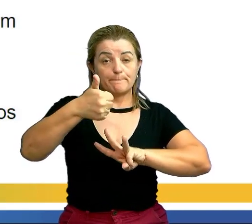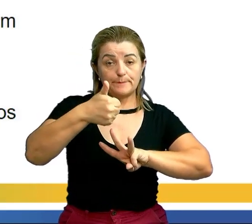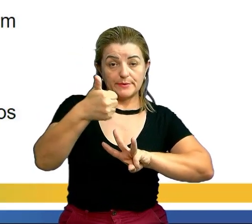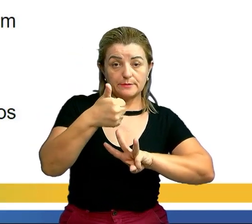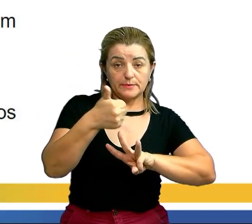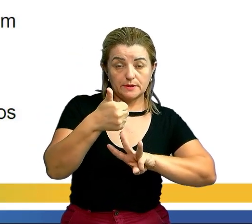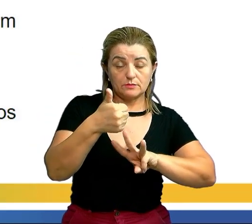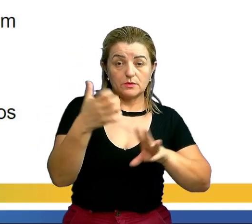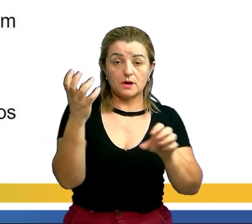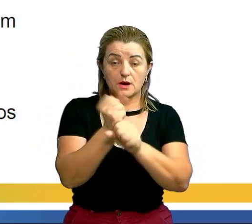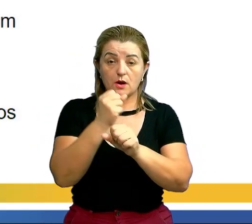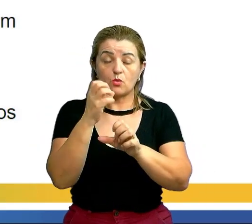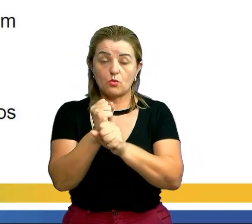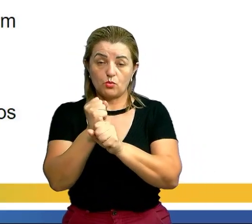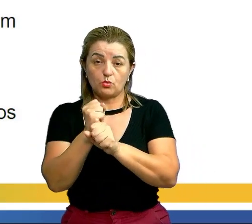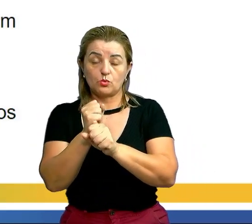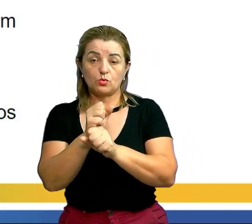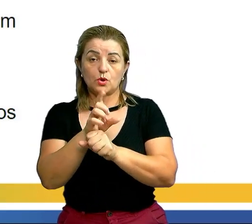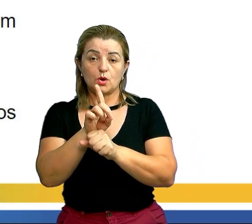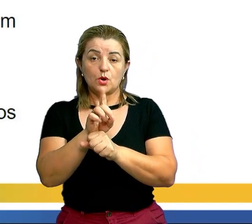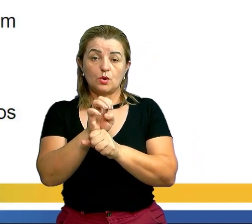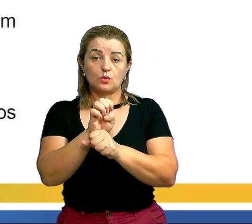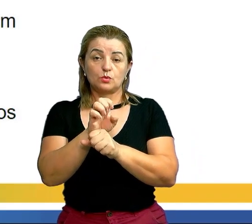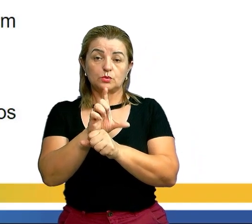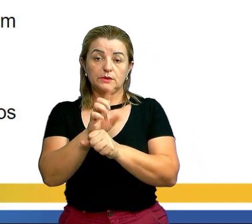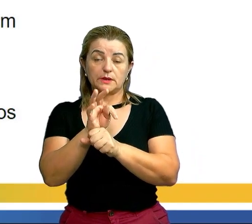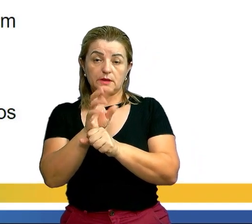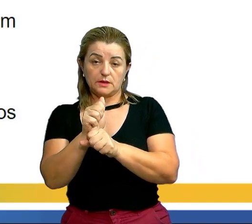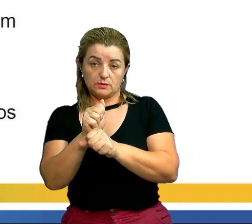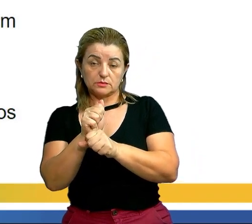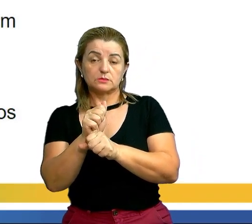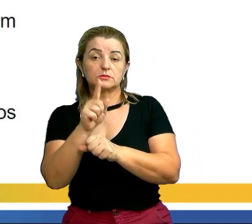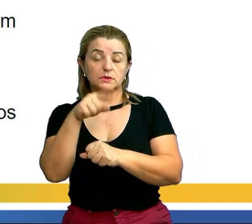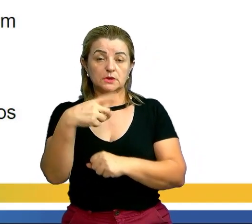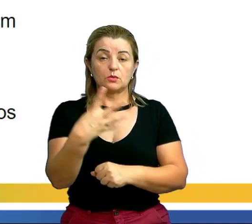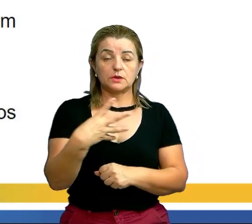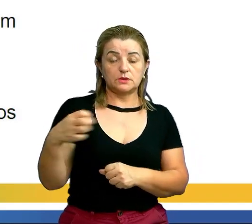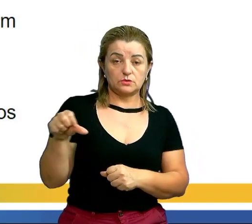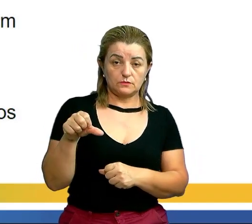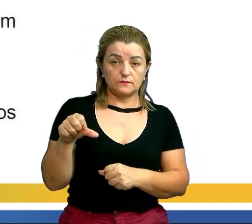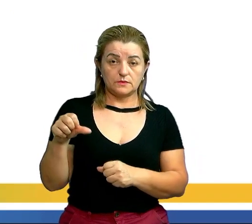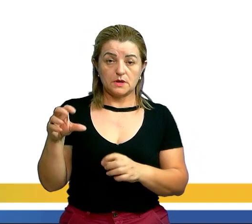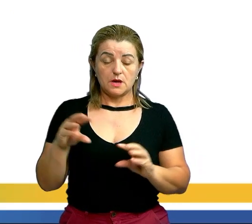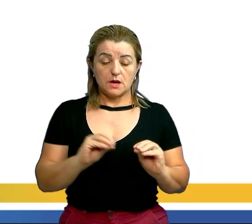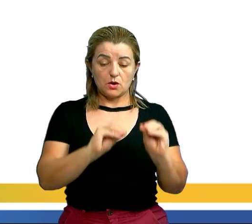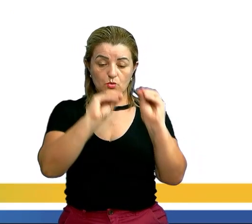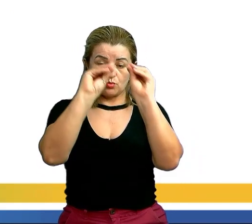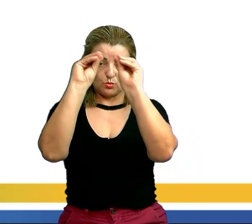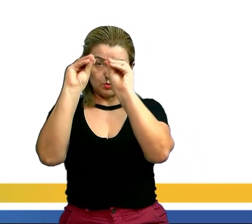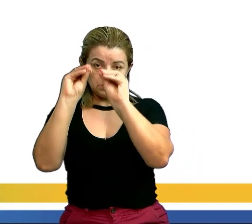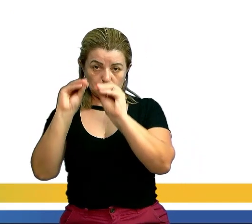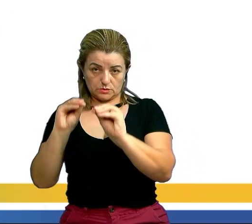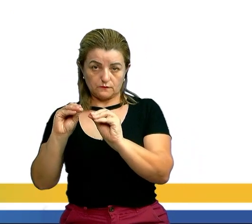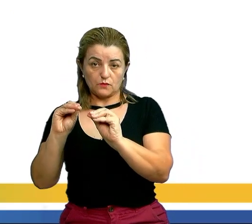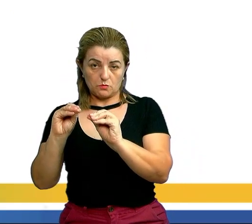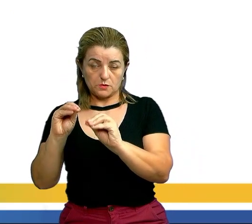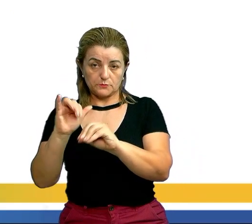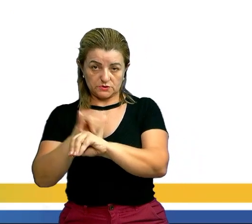calculo delta. Substituindo, nós encontramos que o delta é 49. Agora eu vou jogar na outra fórmula.